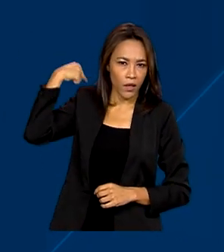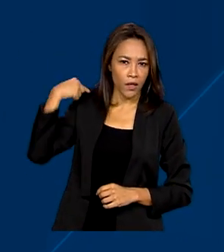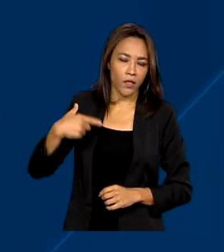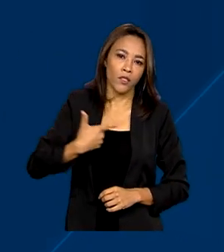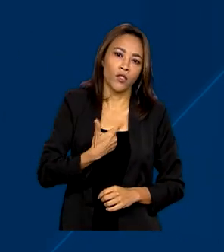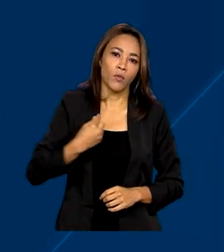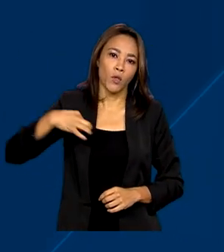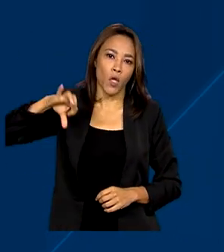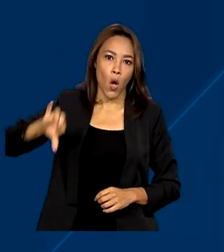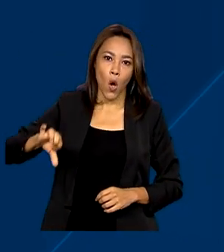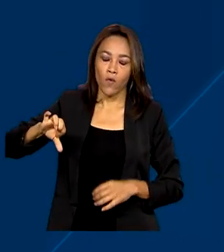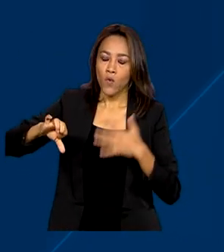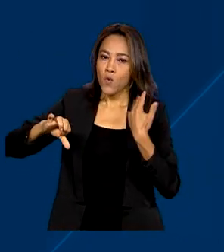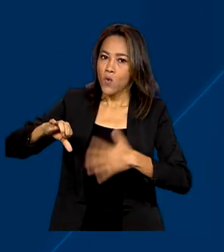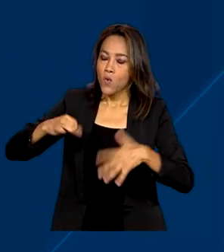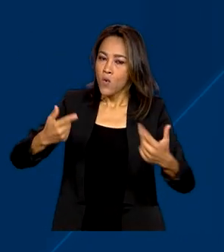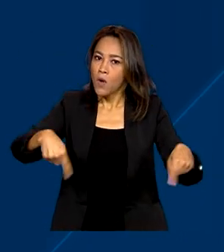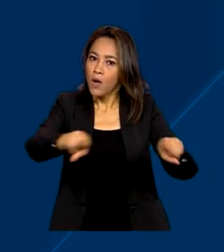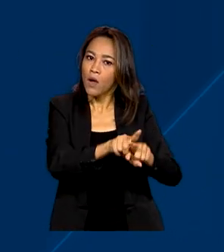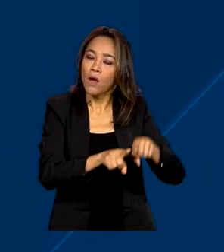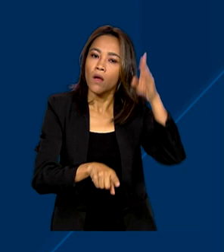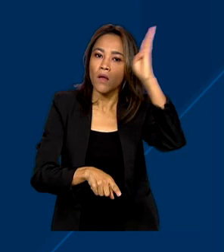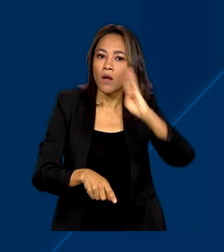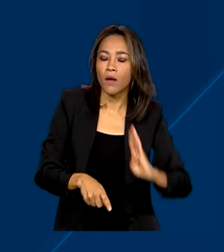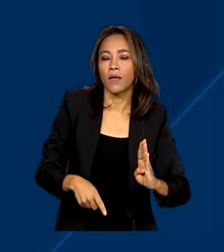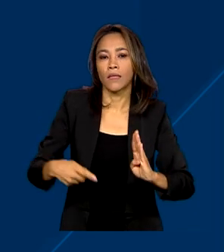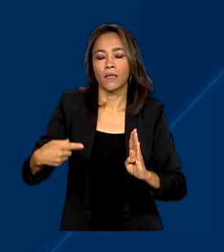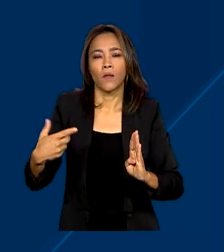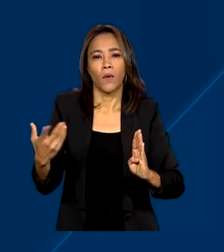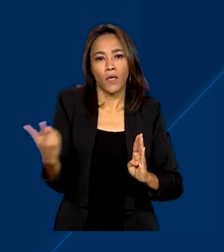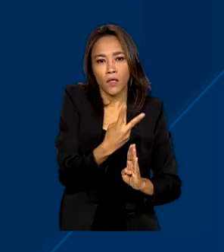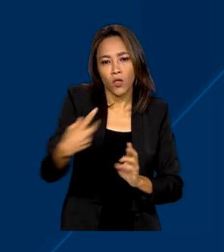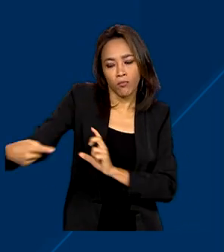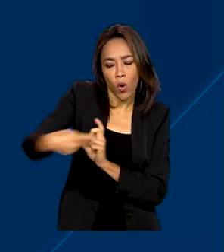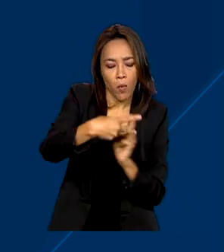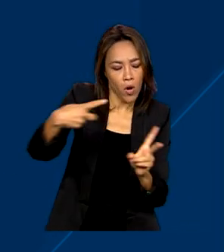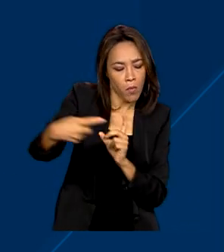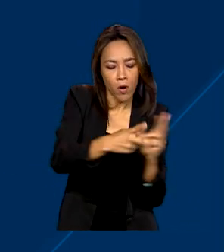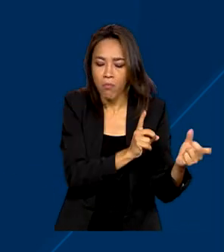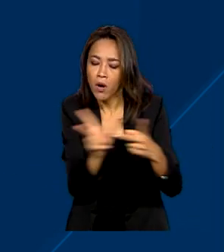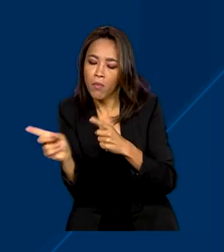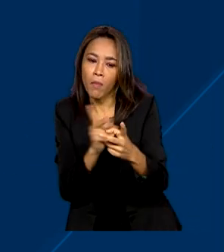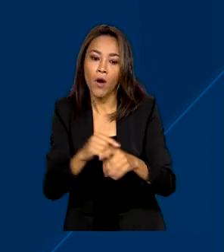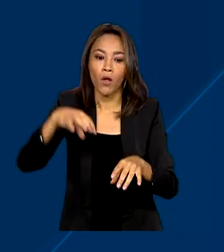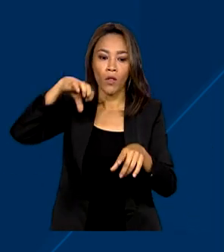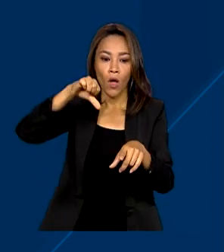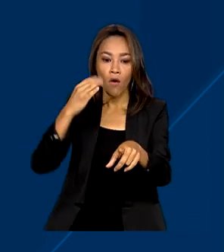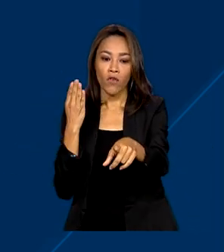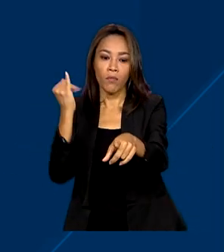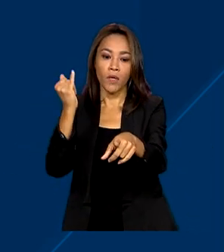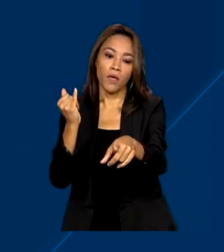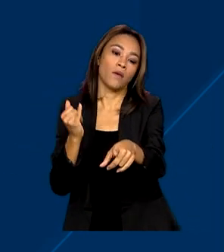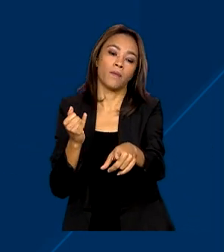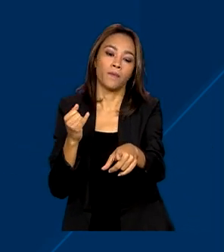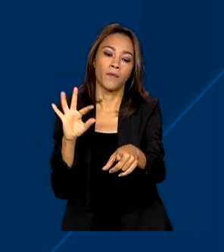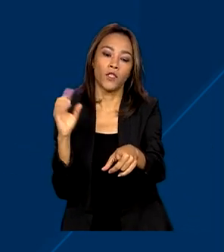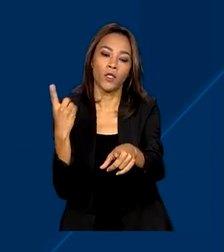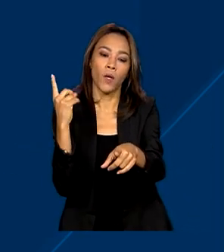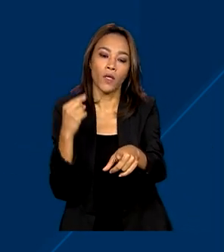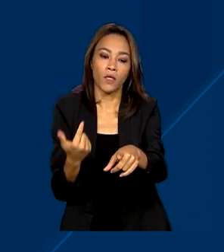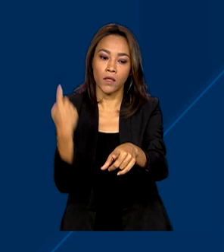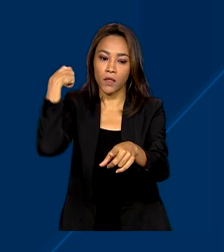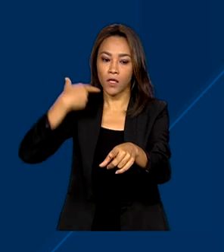maior parceiro comercial do Brasil. O comércio bilateral cresceu de 9 bilhões de dólares em 2004